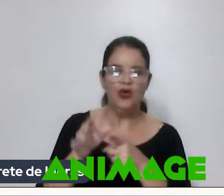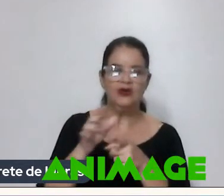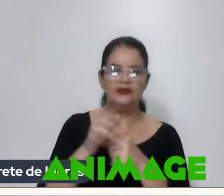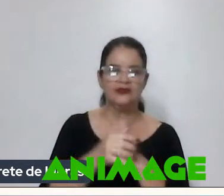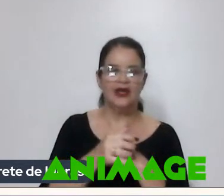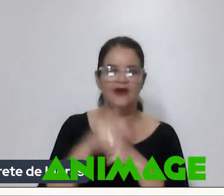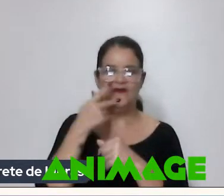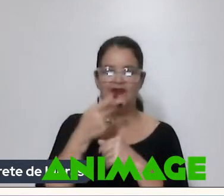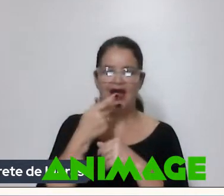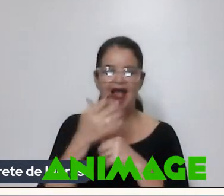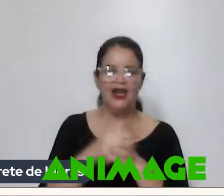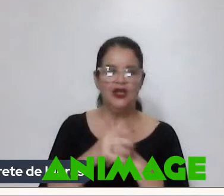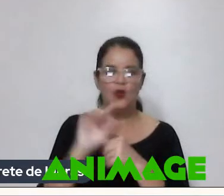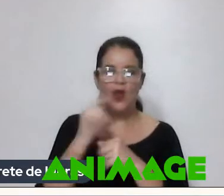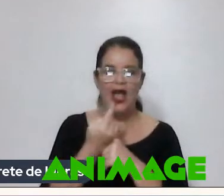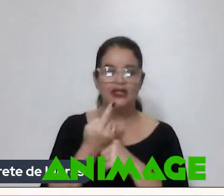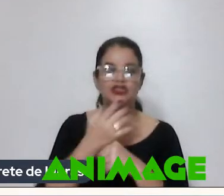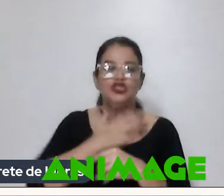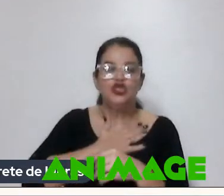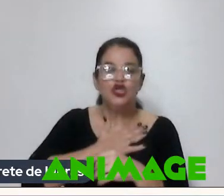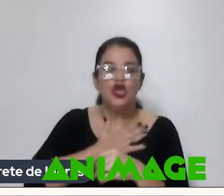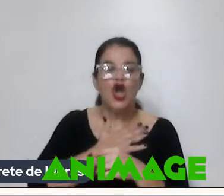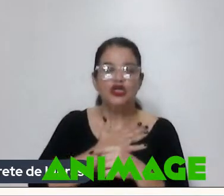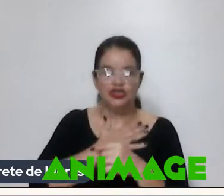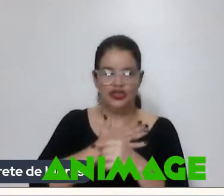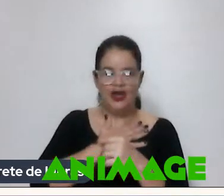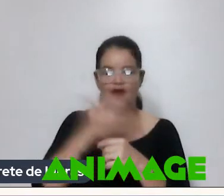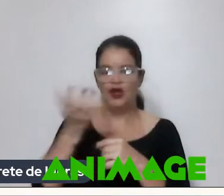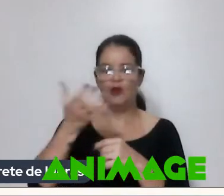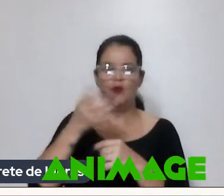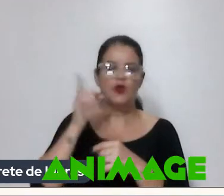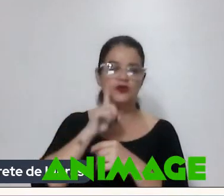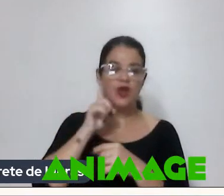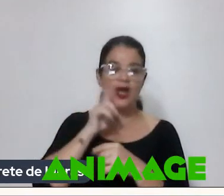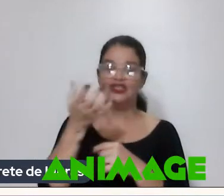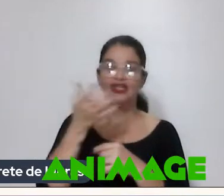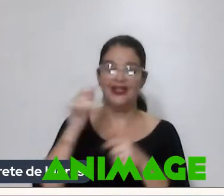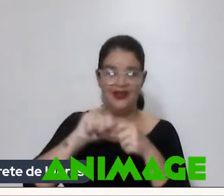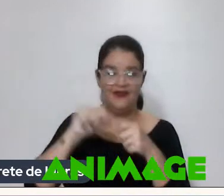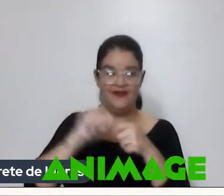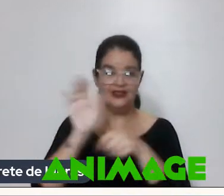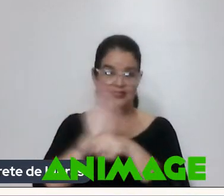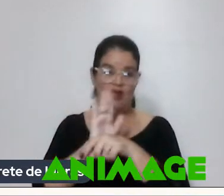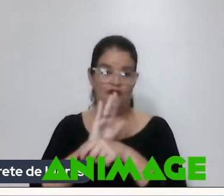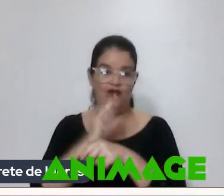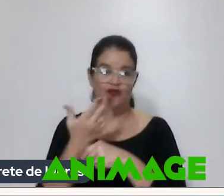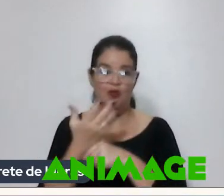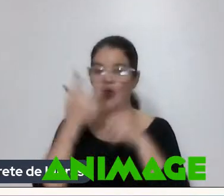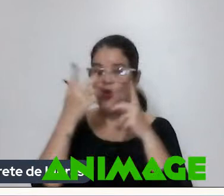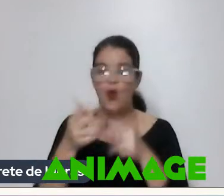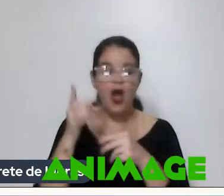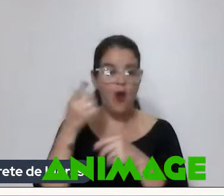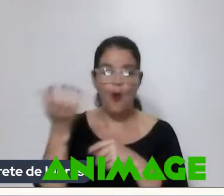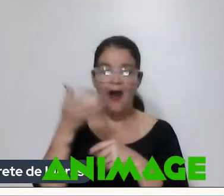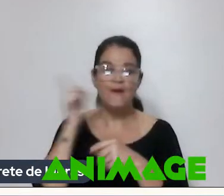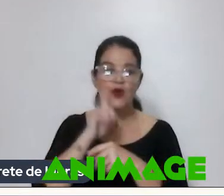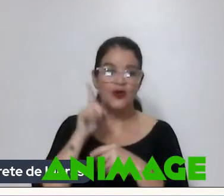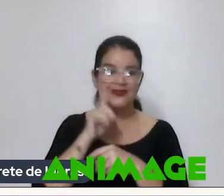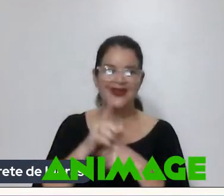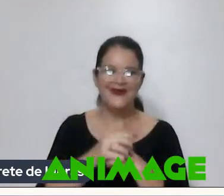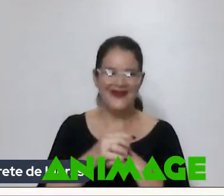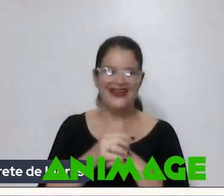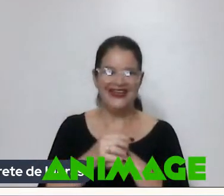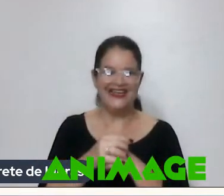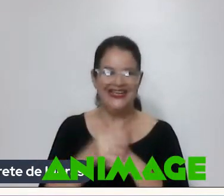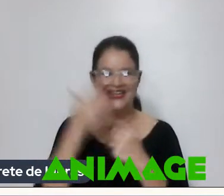Falando assim A gente gostava muito De produção americana E a gente queria Fazer um filme Como a produção americana E virou a novela e vague Sabe